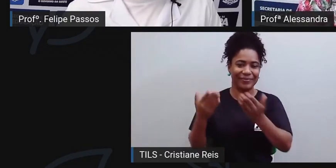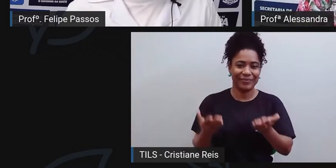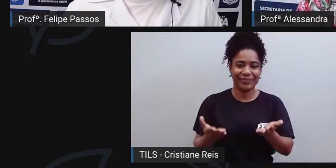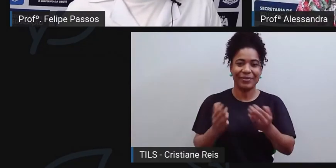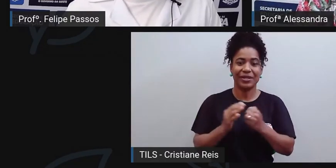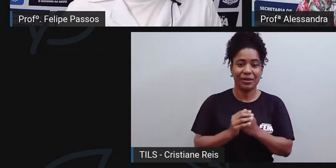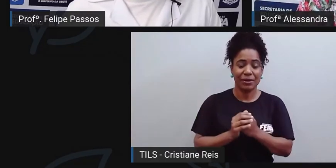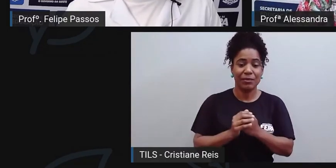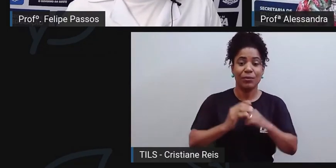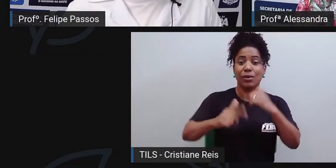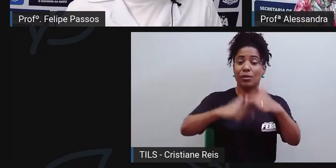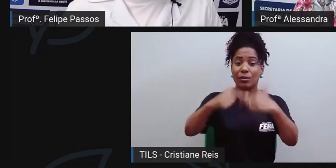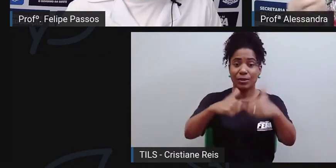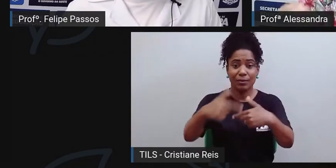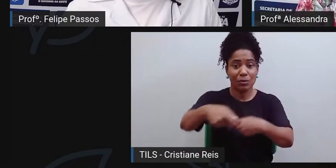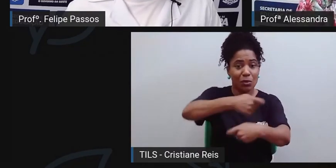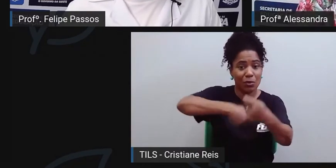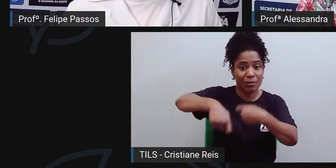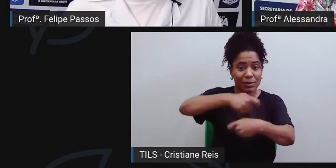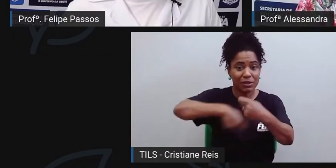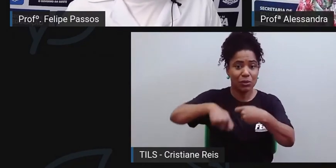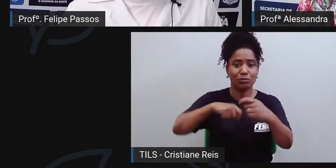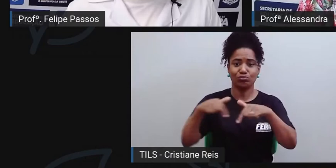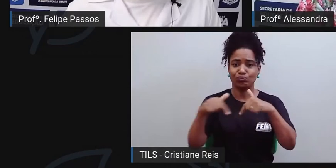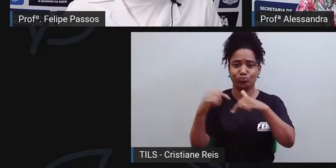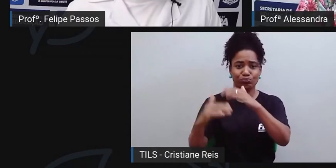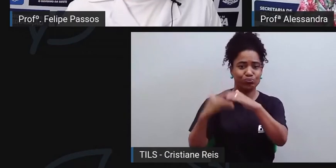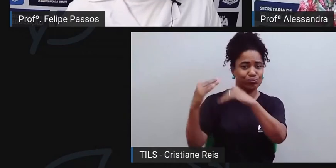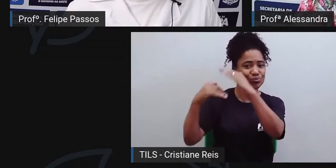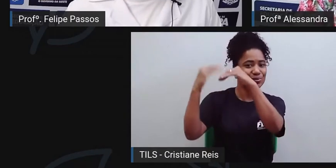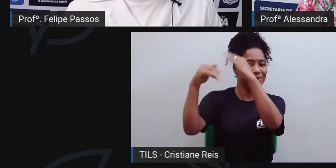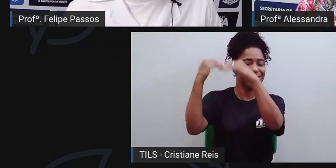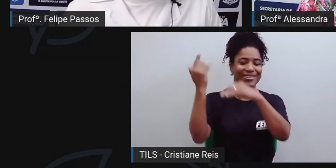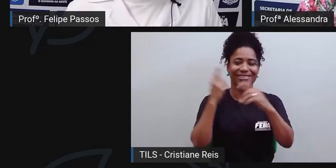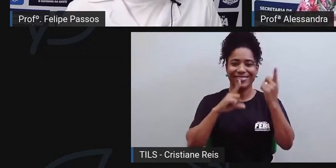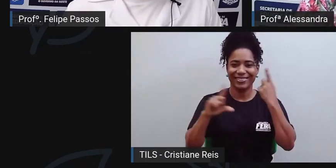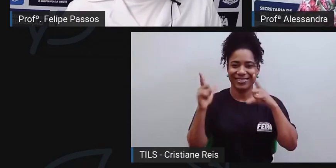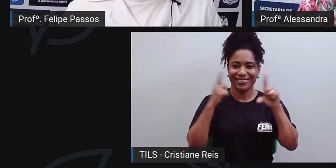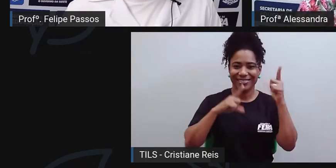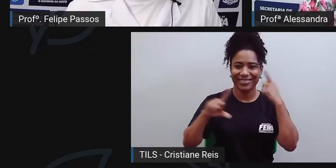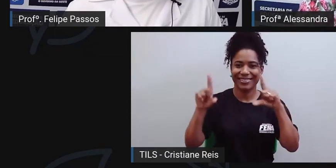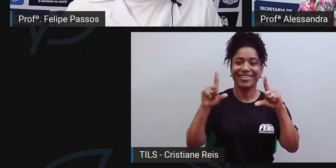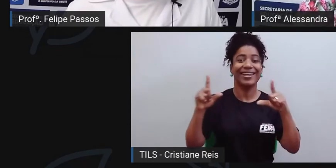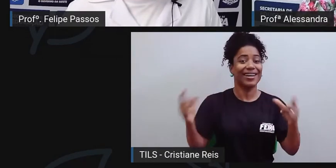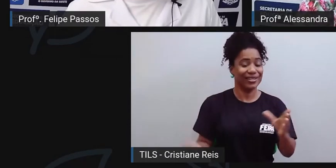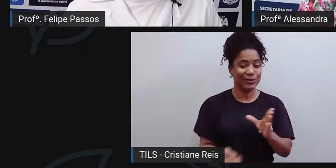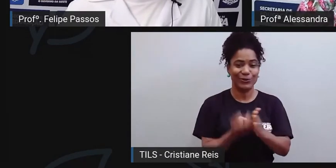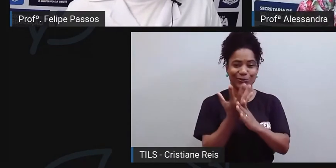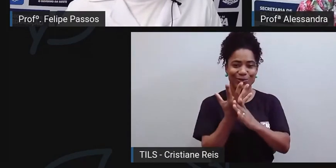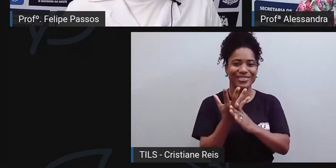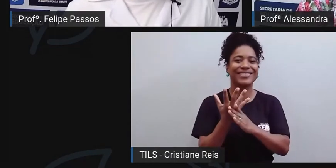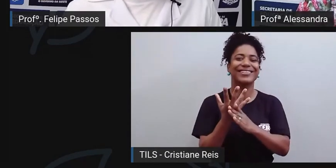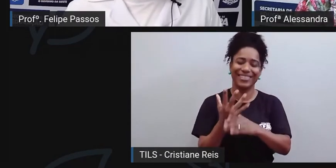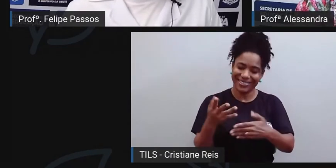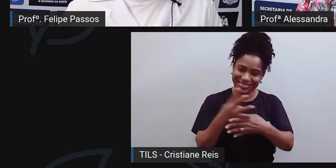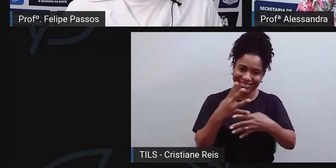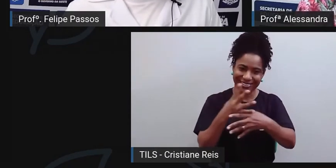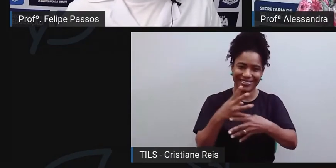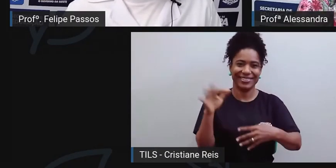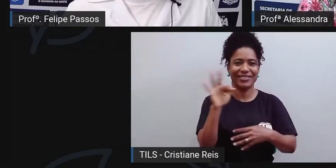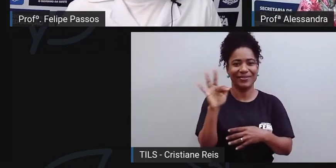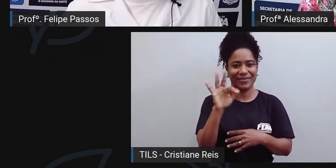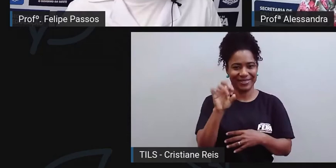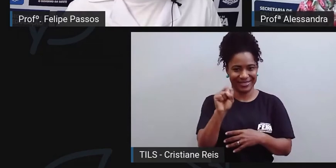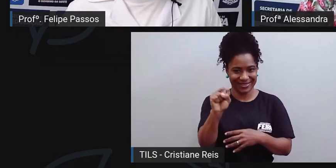atividades que vão se estabelecendo, a ponto de a gente ter o que a gente conhece como a cidade de Feira de Santana. Então, ela ganha